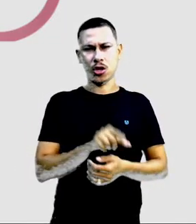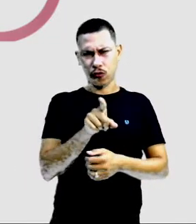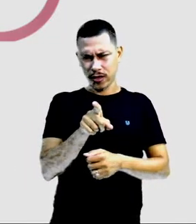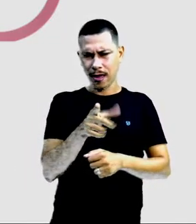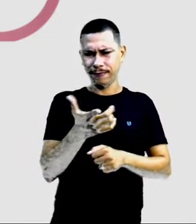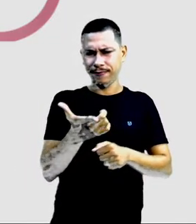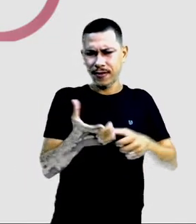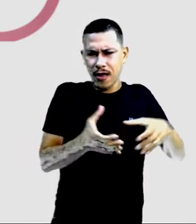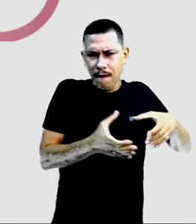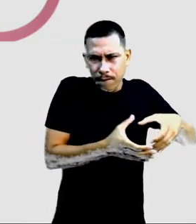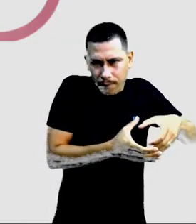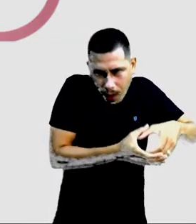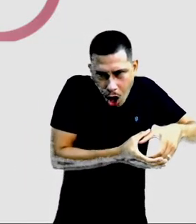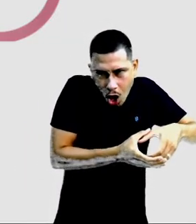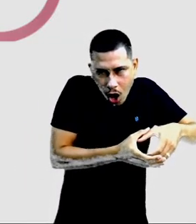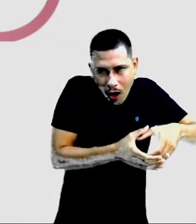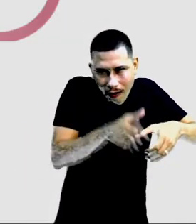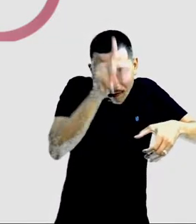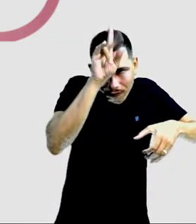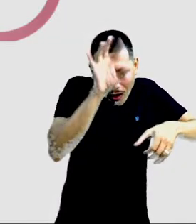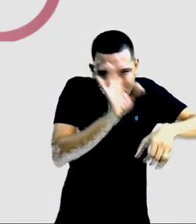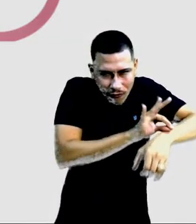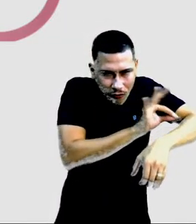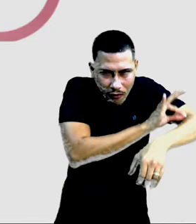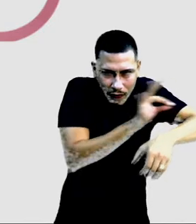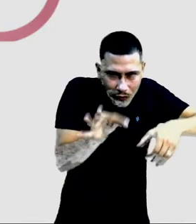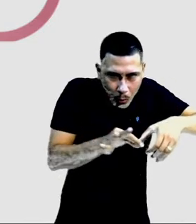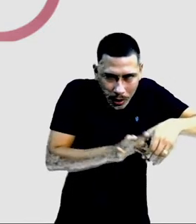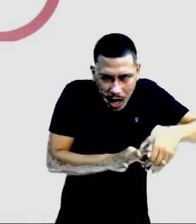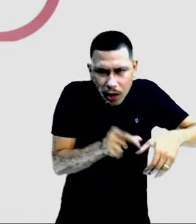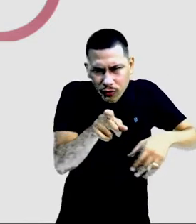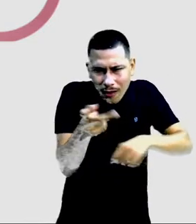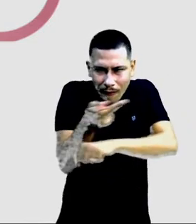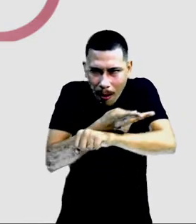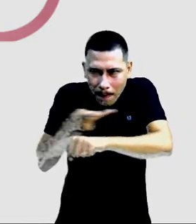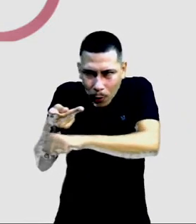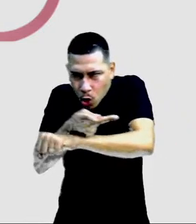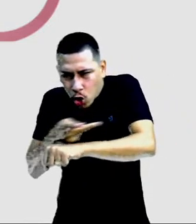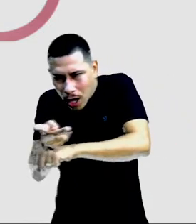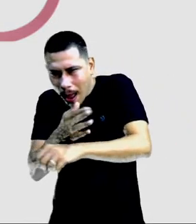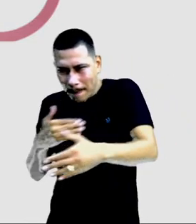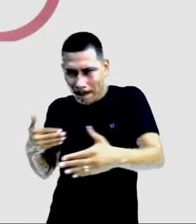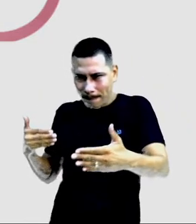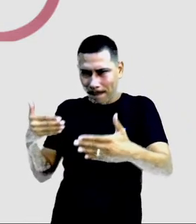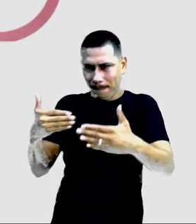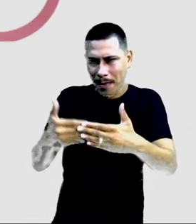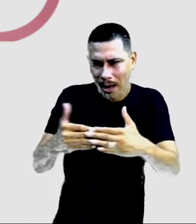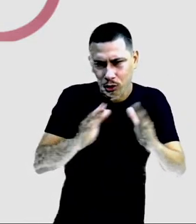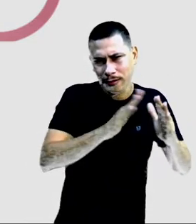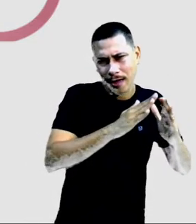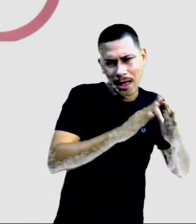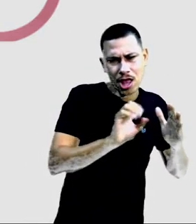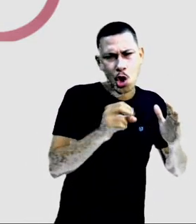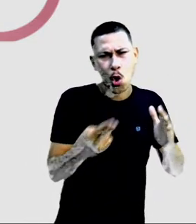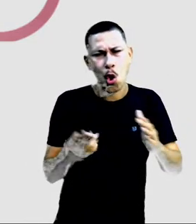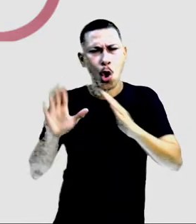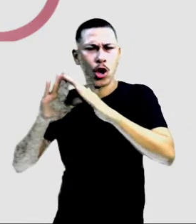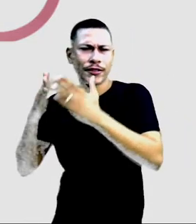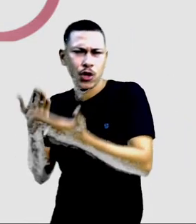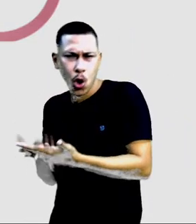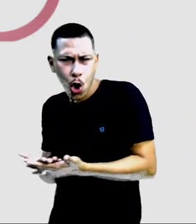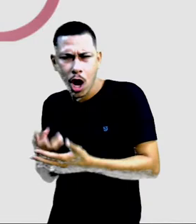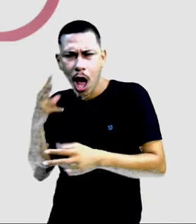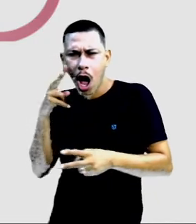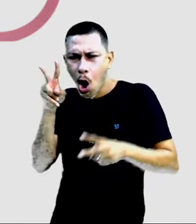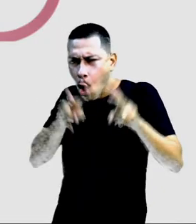formigueiro perto da sua comunidade, casa ou escola, fica observando as ações das formiguinhas